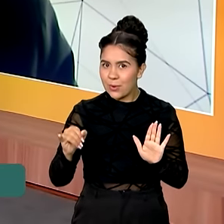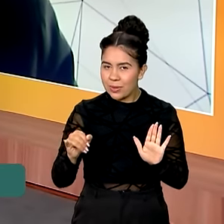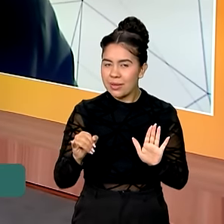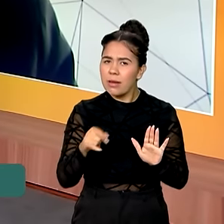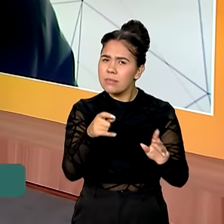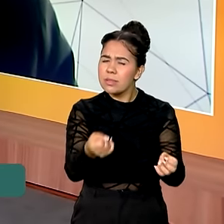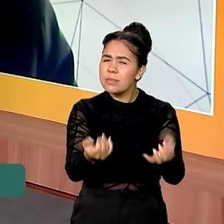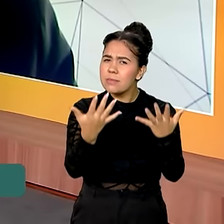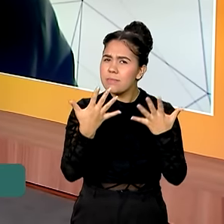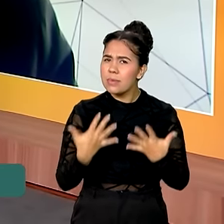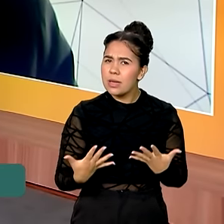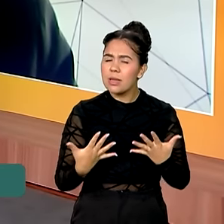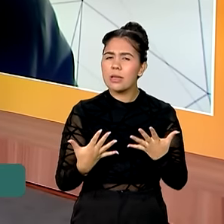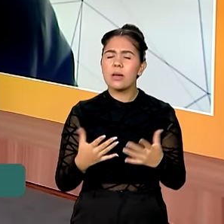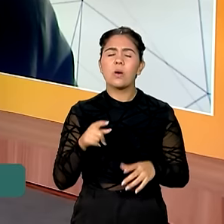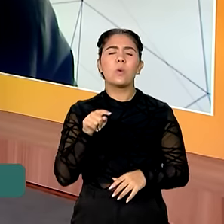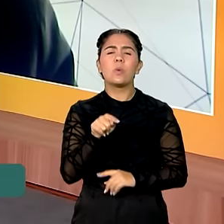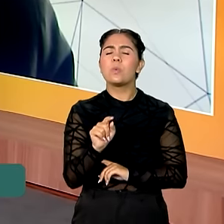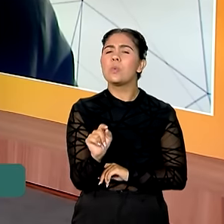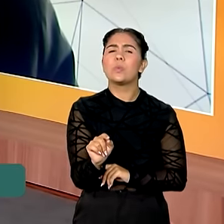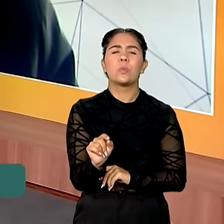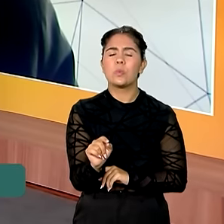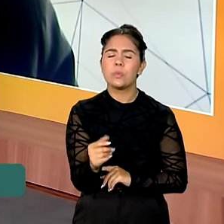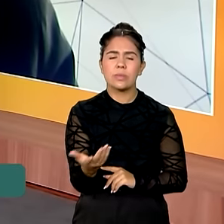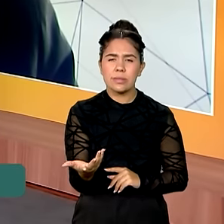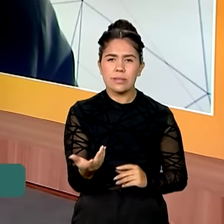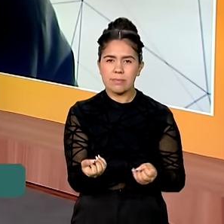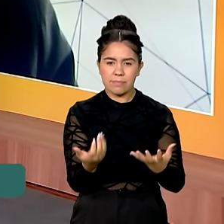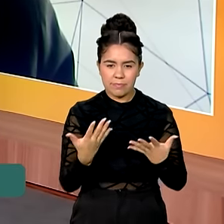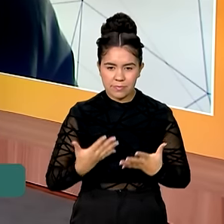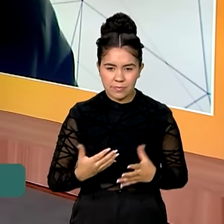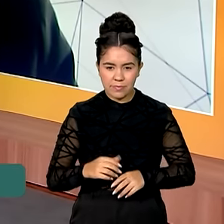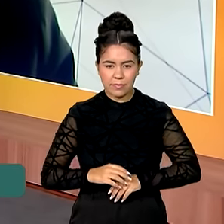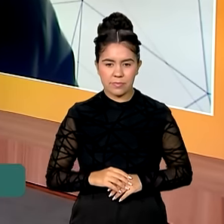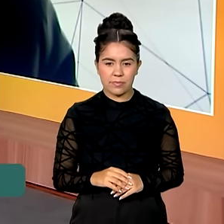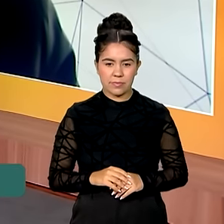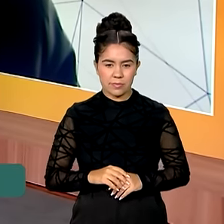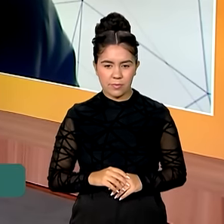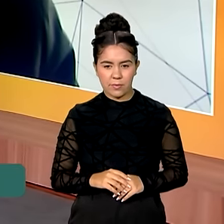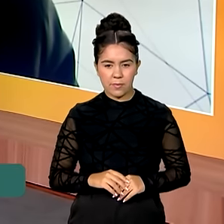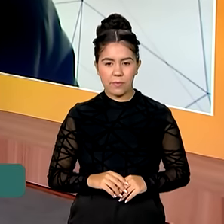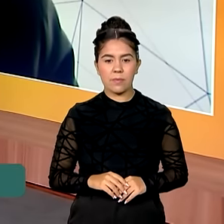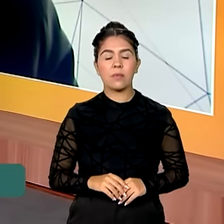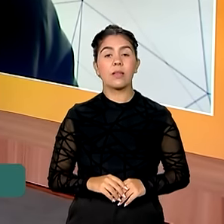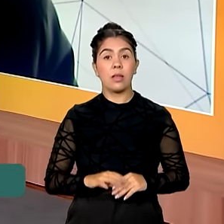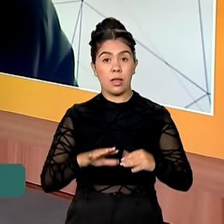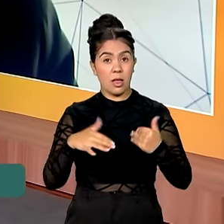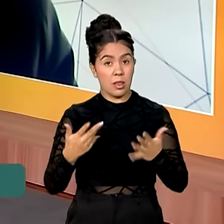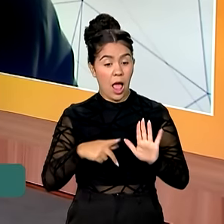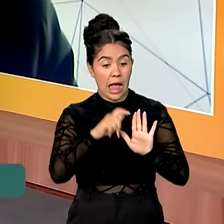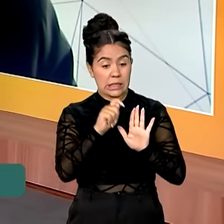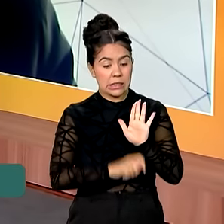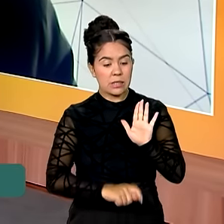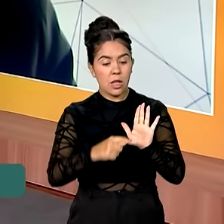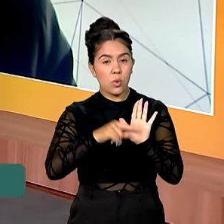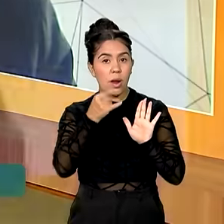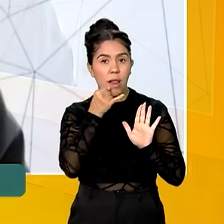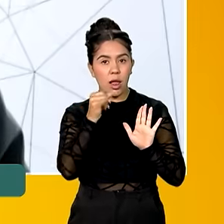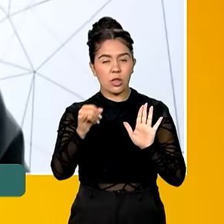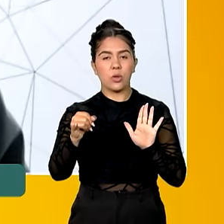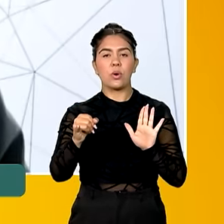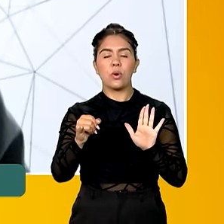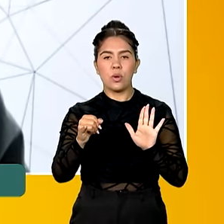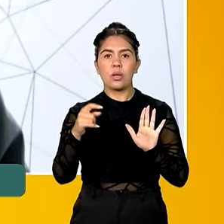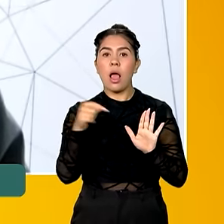a gente, diretor, do que se trata essa ferramenta. A assinatura eletrônica avançada tem esse